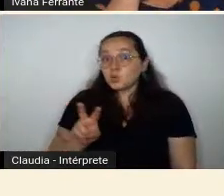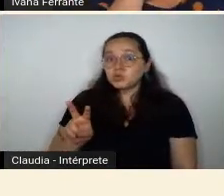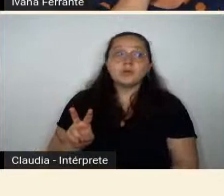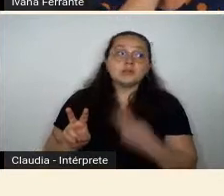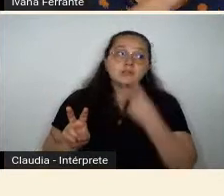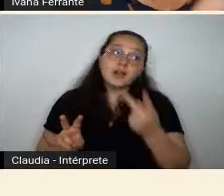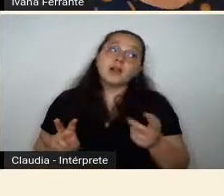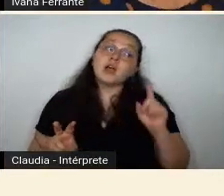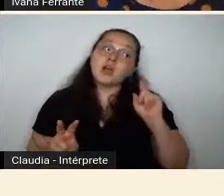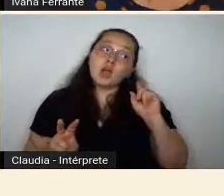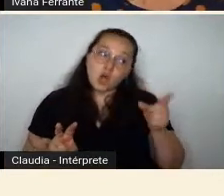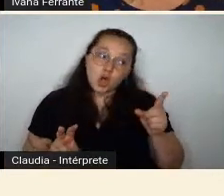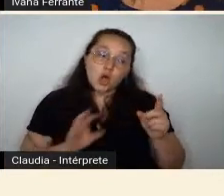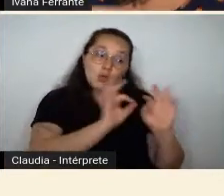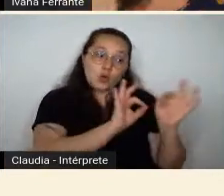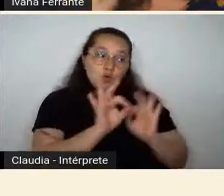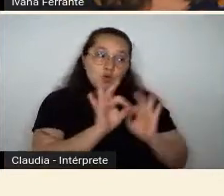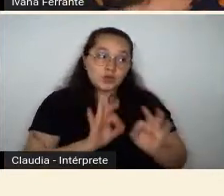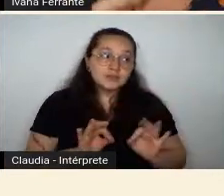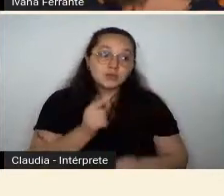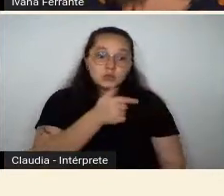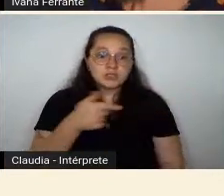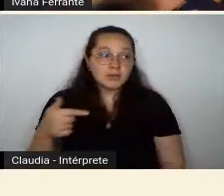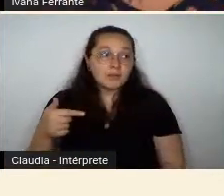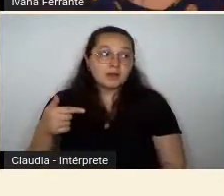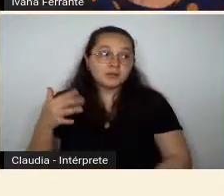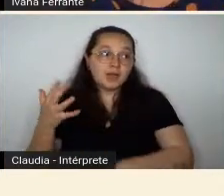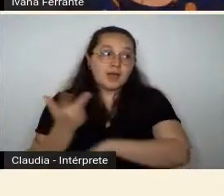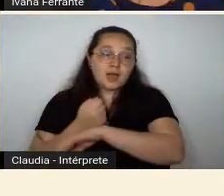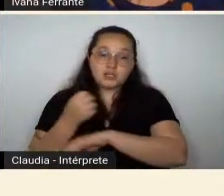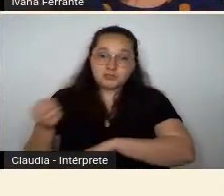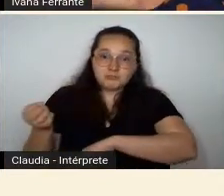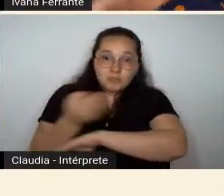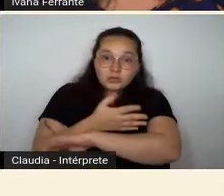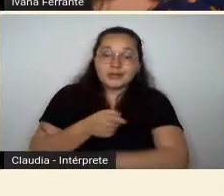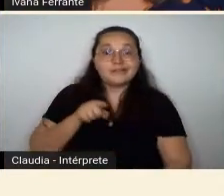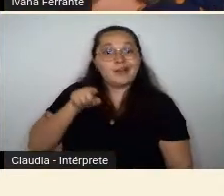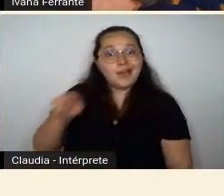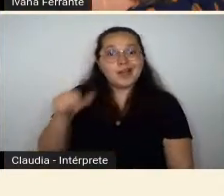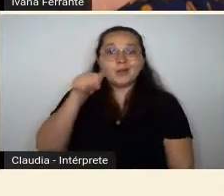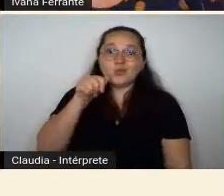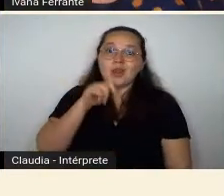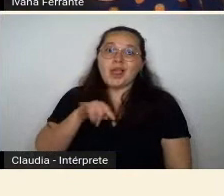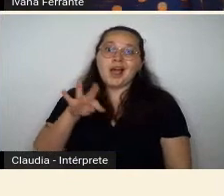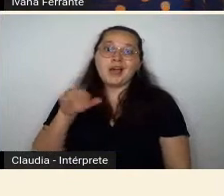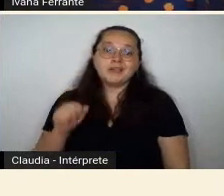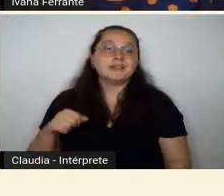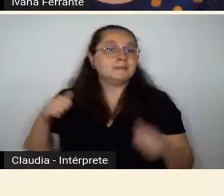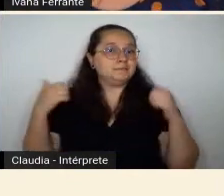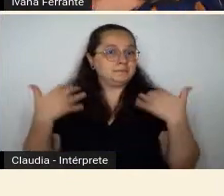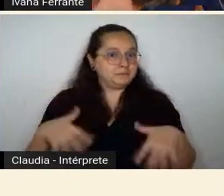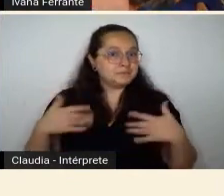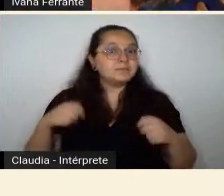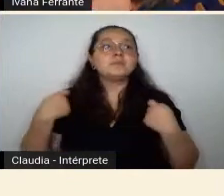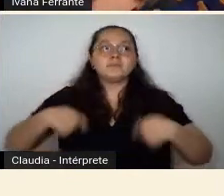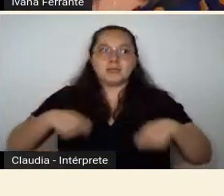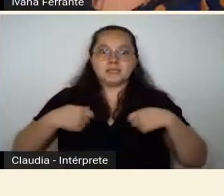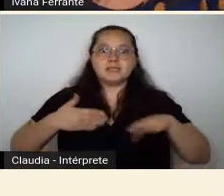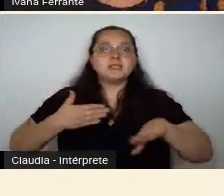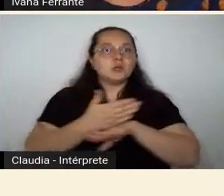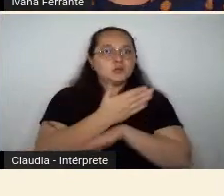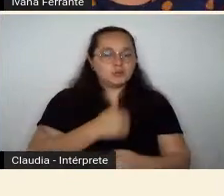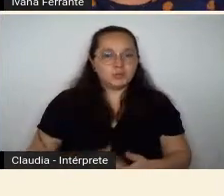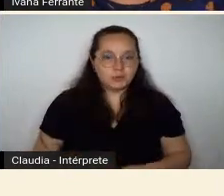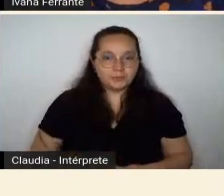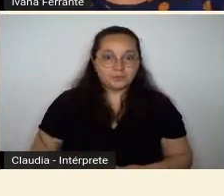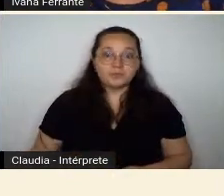para a Semana da Arte Moderna. Mas, antes ainda da participação da Aita na Semana da Arte Moderna, ela realiza